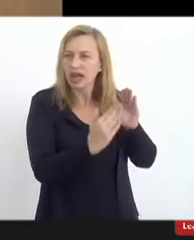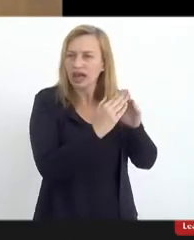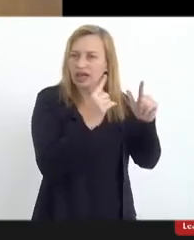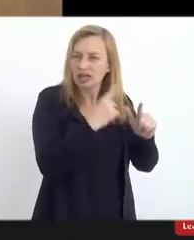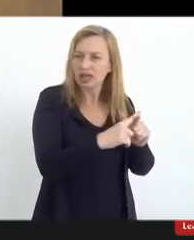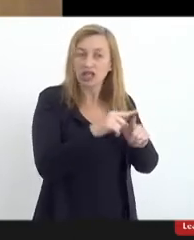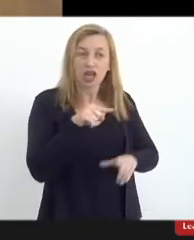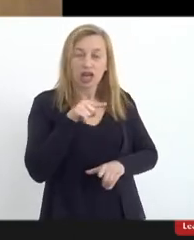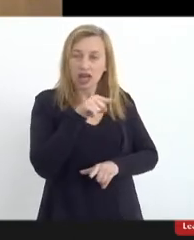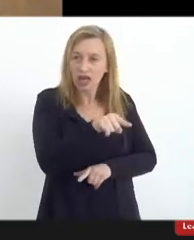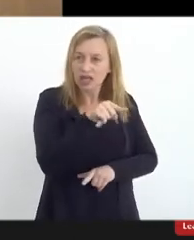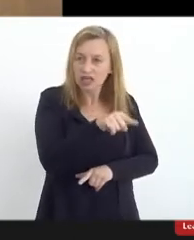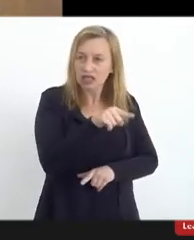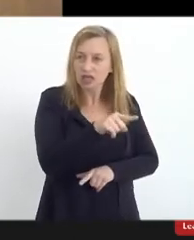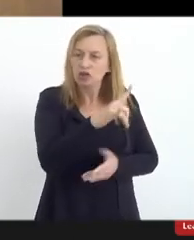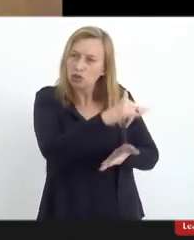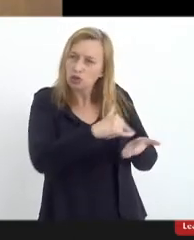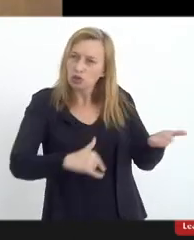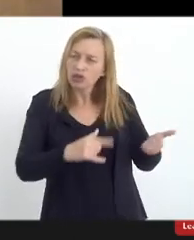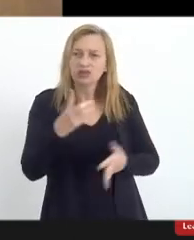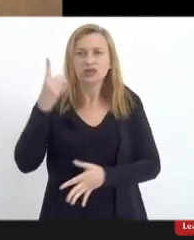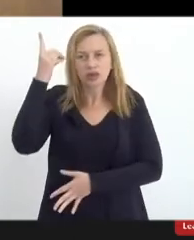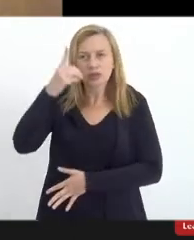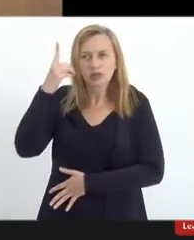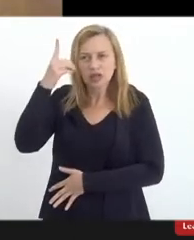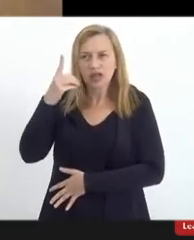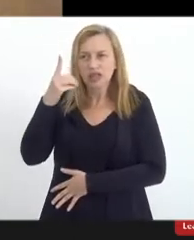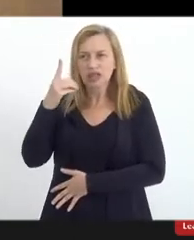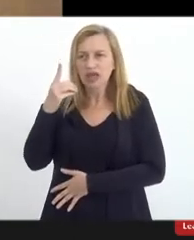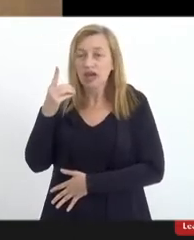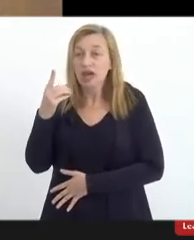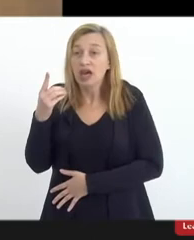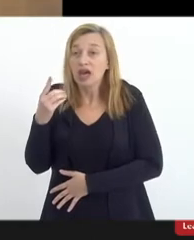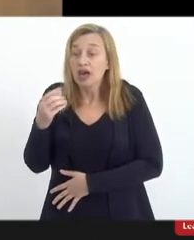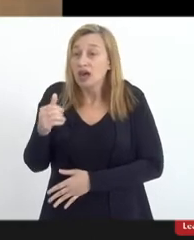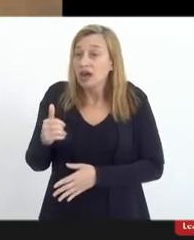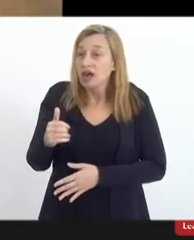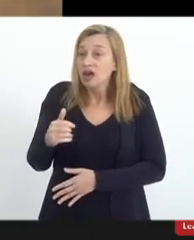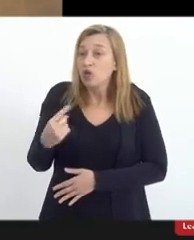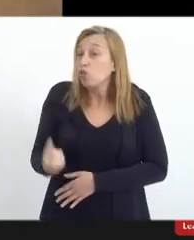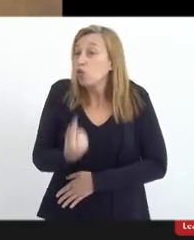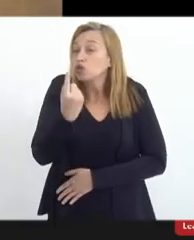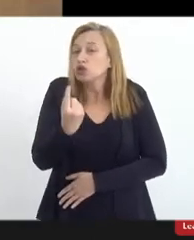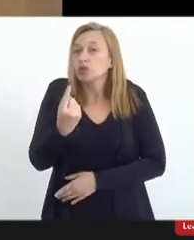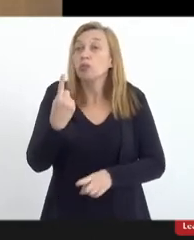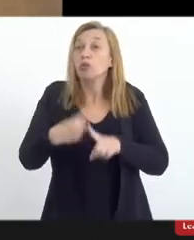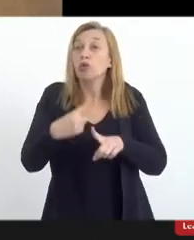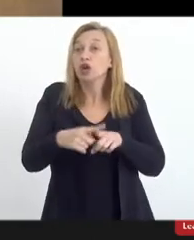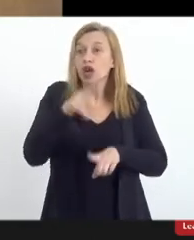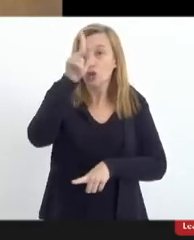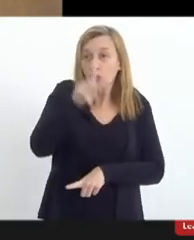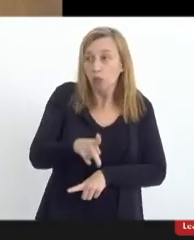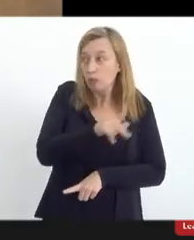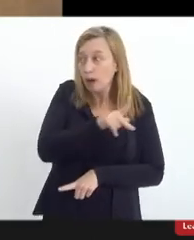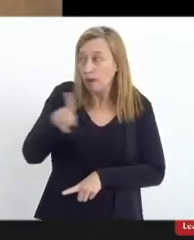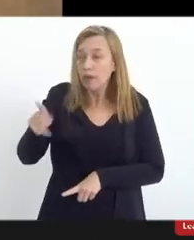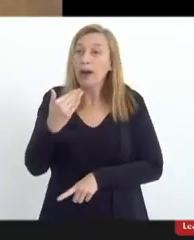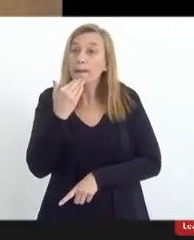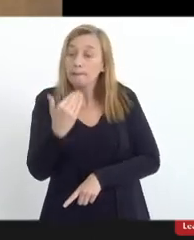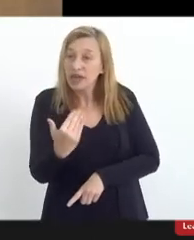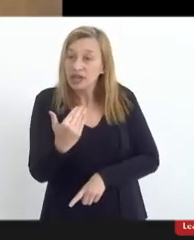Este documento, senhora deputada, é inédito, porque o Papa pediu,